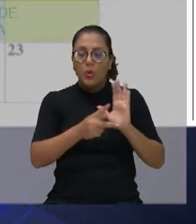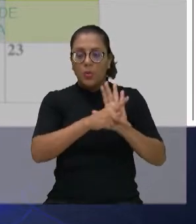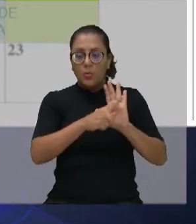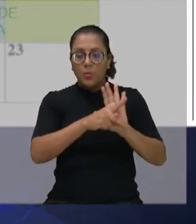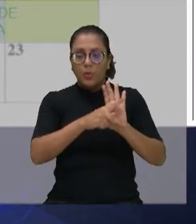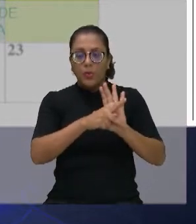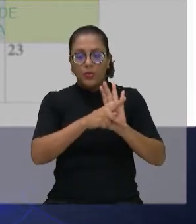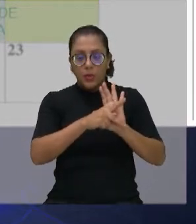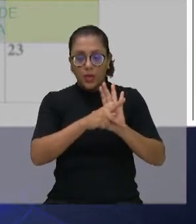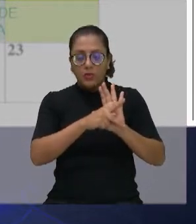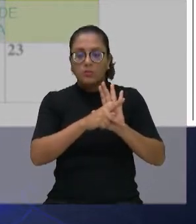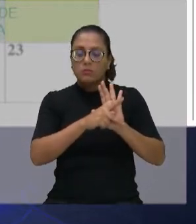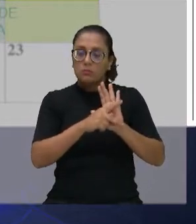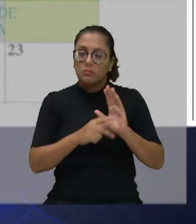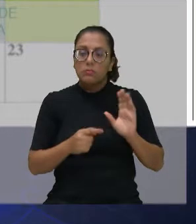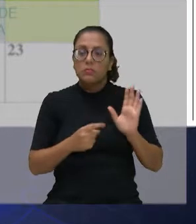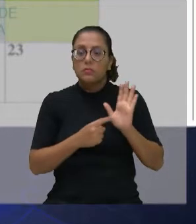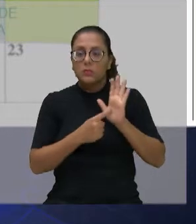planta genérica,